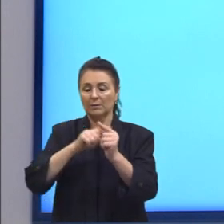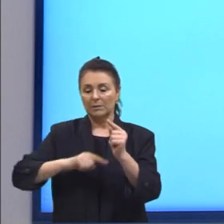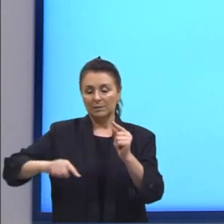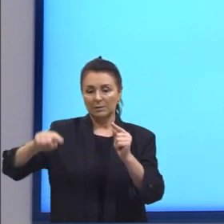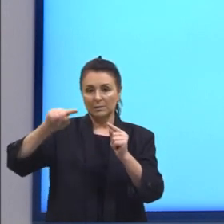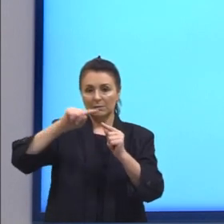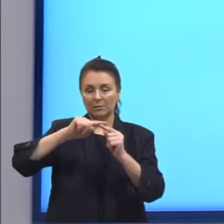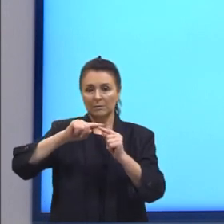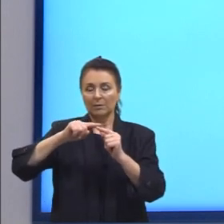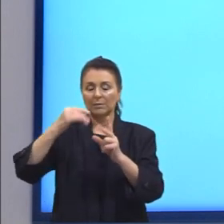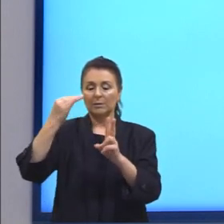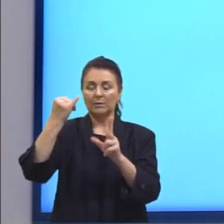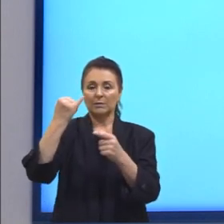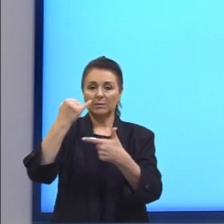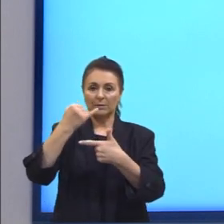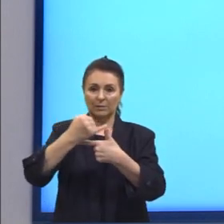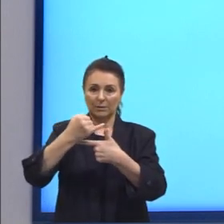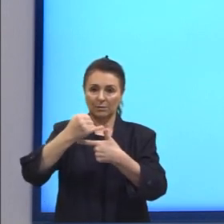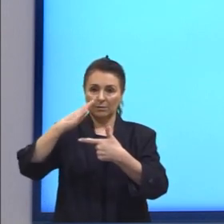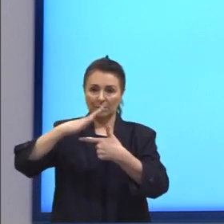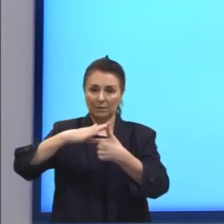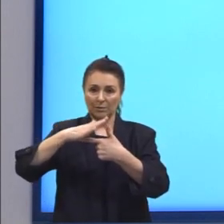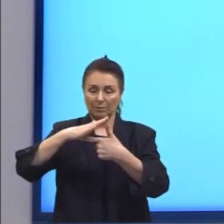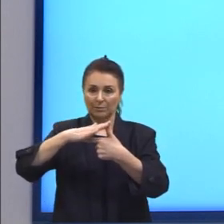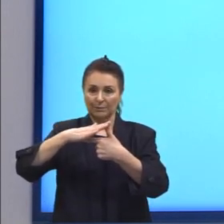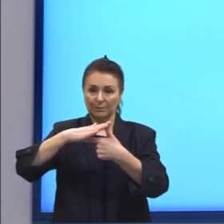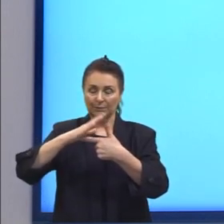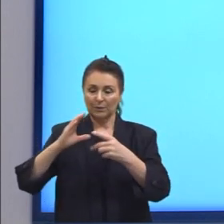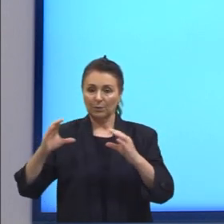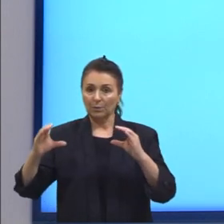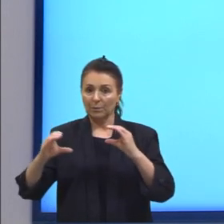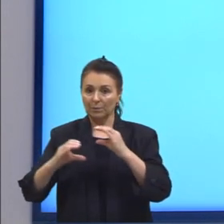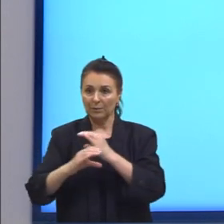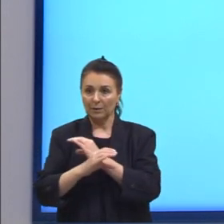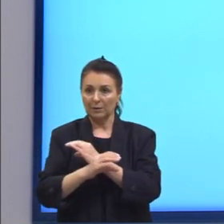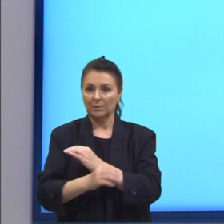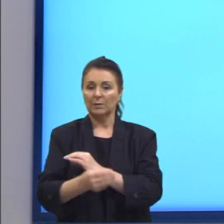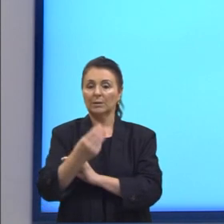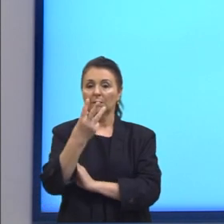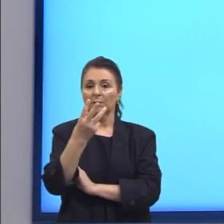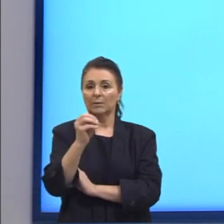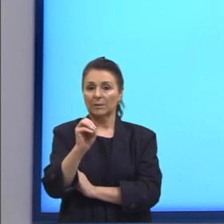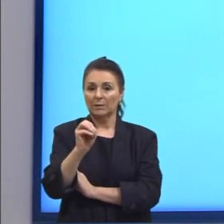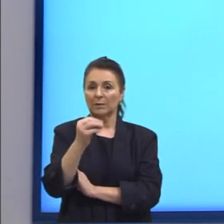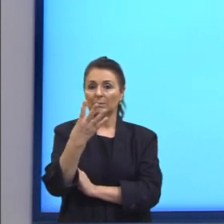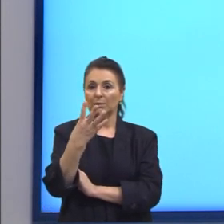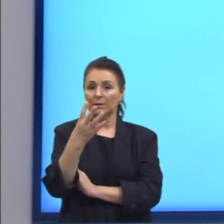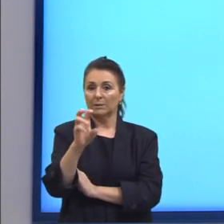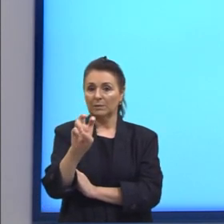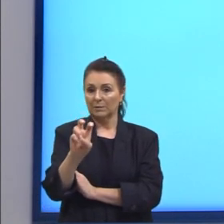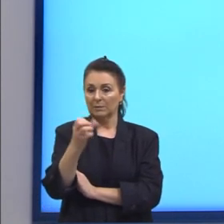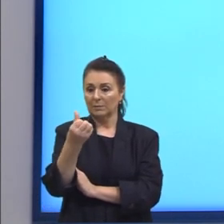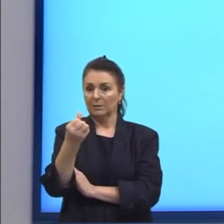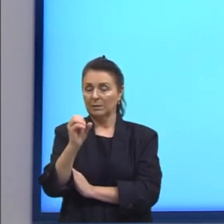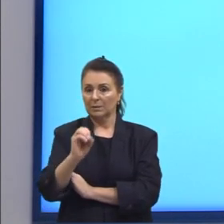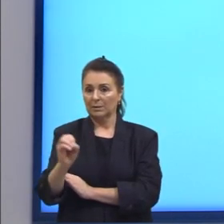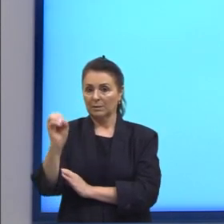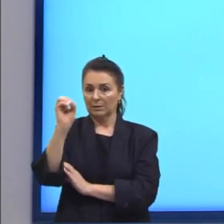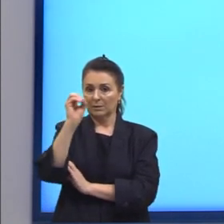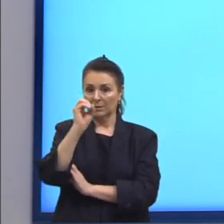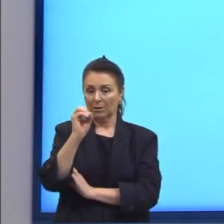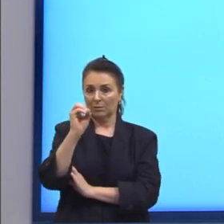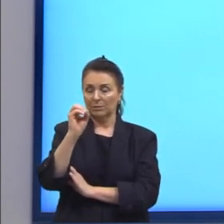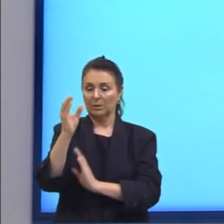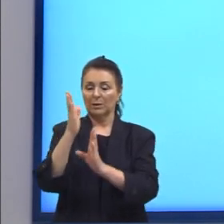trigonométrico completo. Observem que nós marcamos 30, 45 e 60 graus e todos os